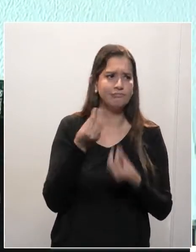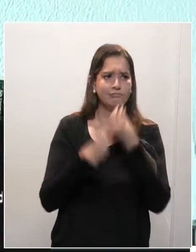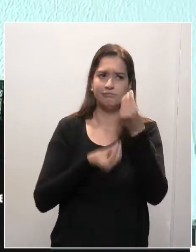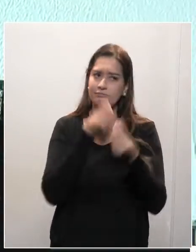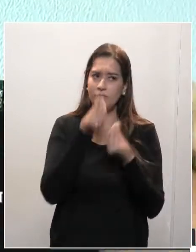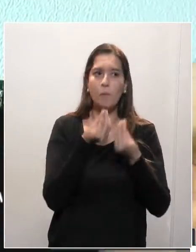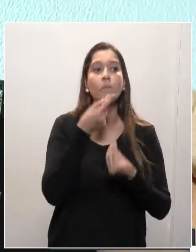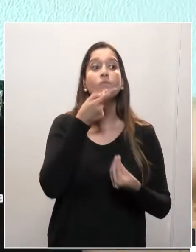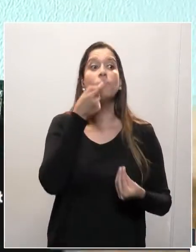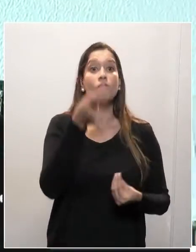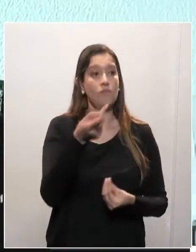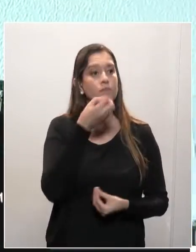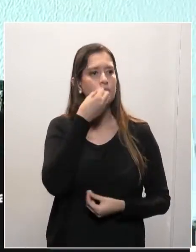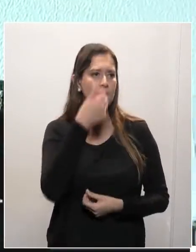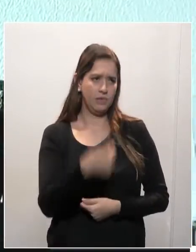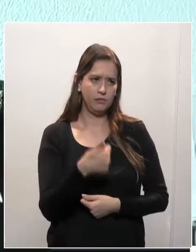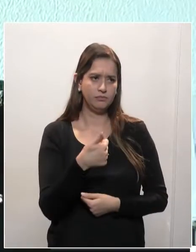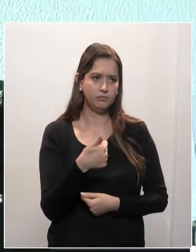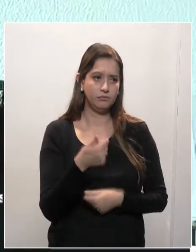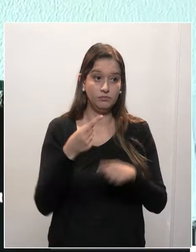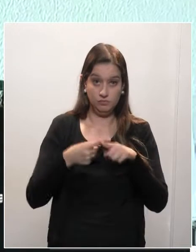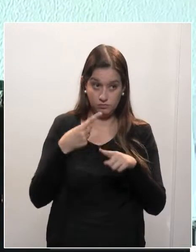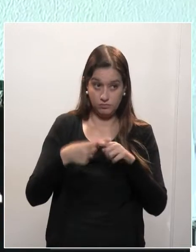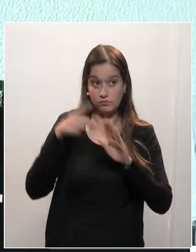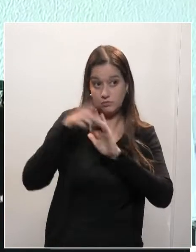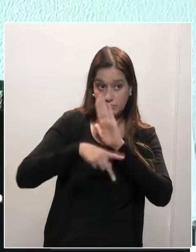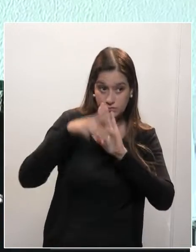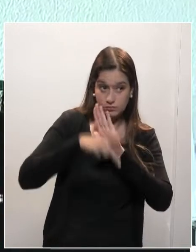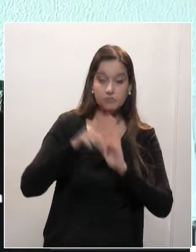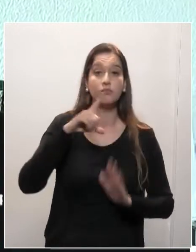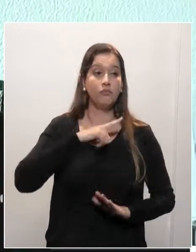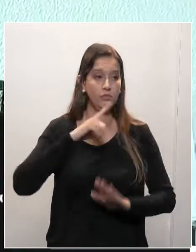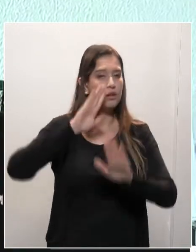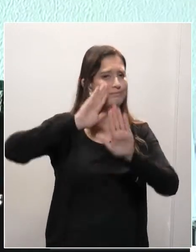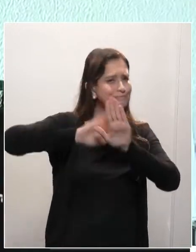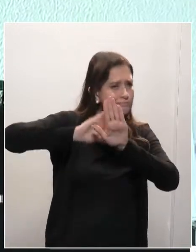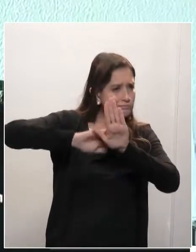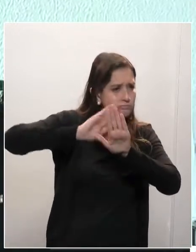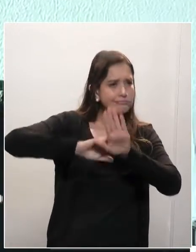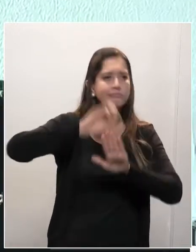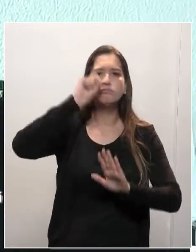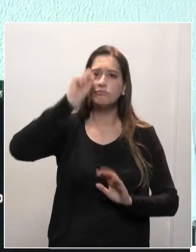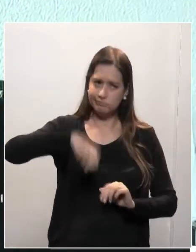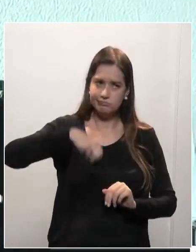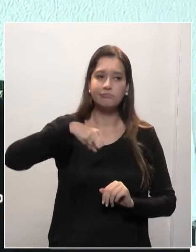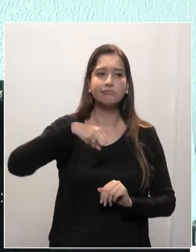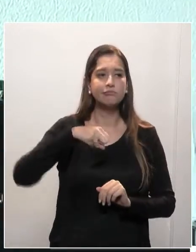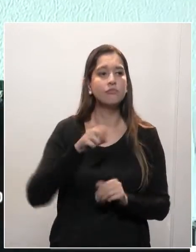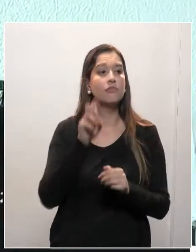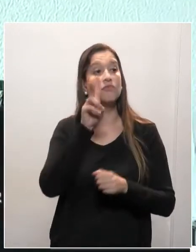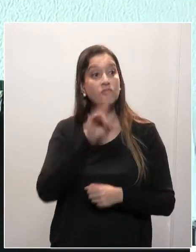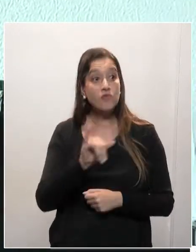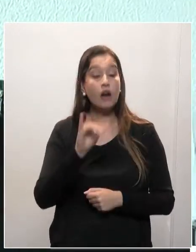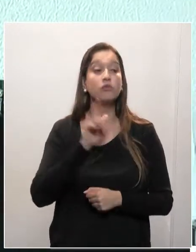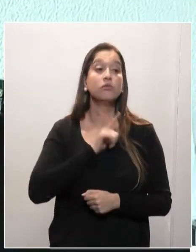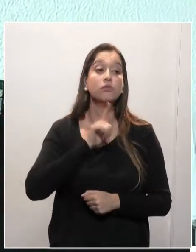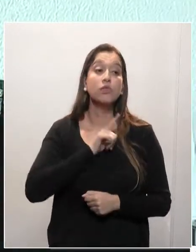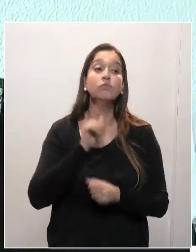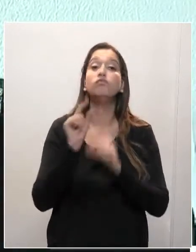puramente ideológico, pois vai promover o uso de vigilância escolar.